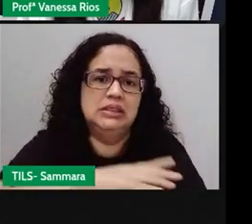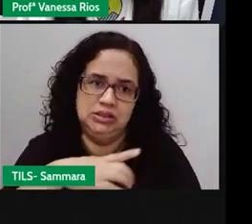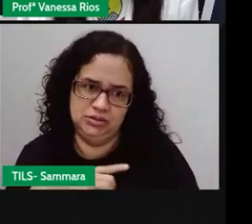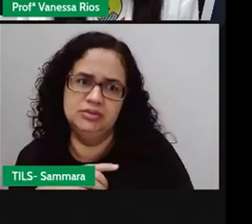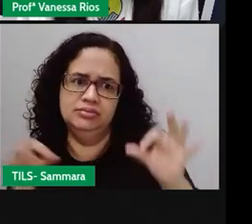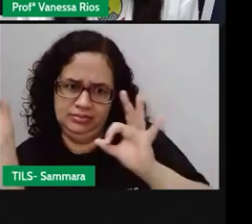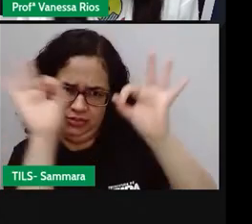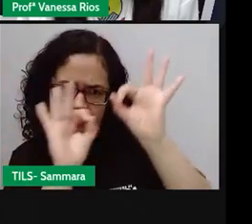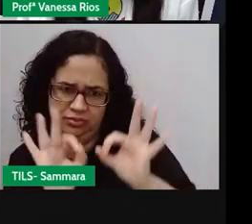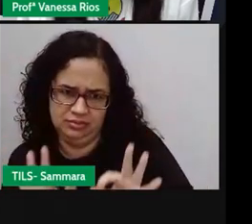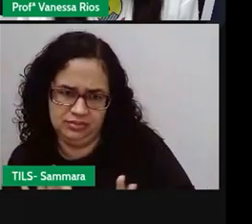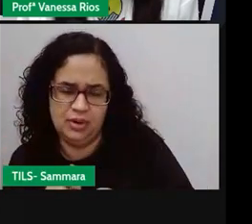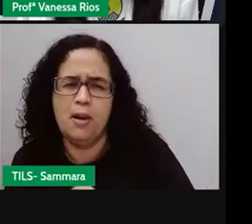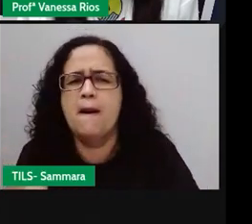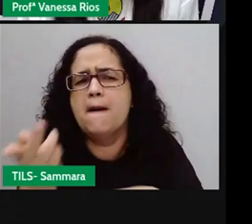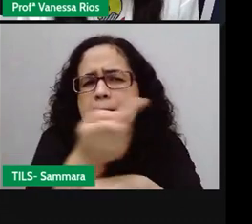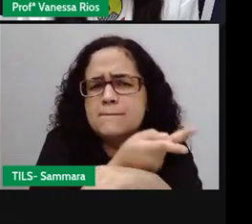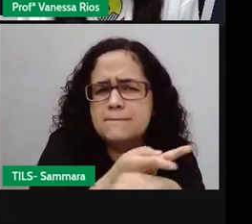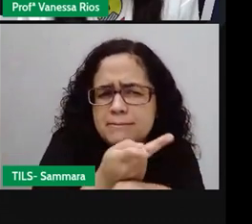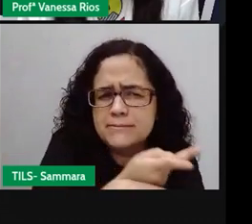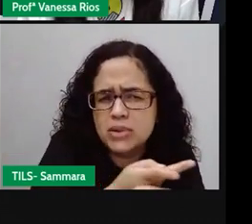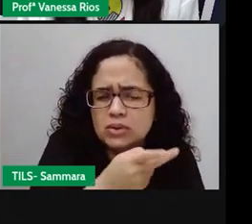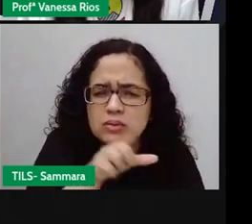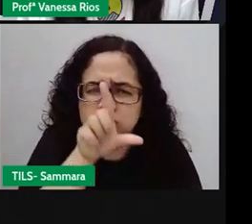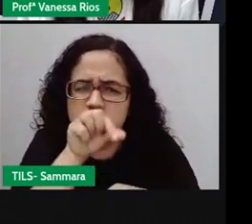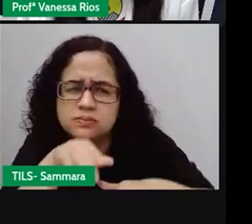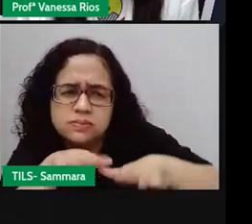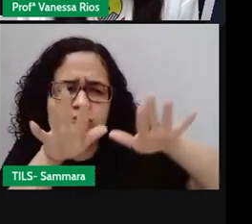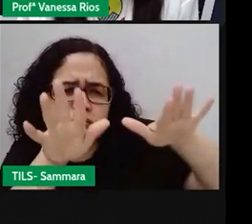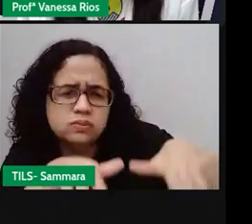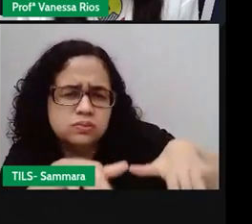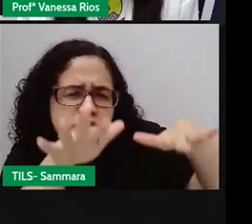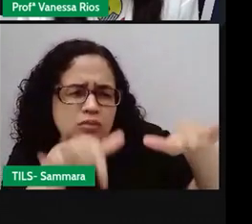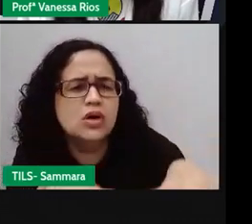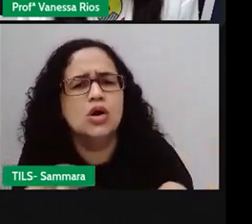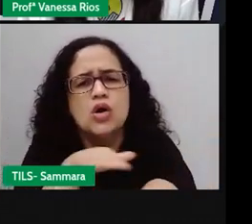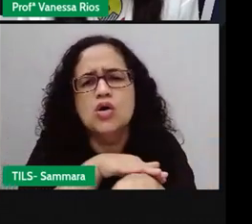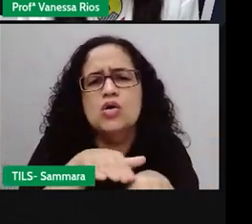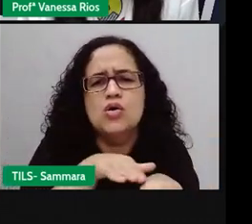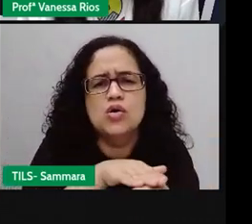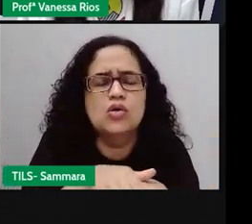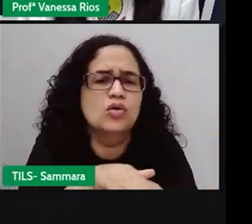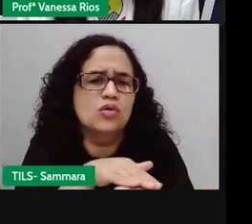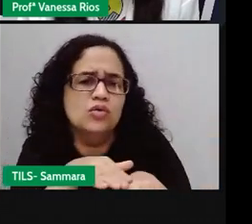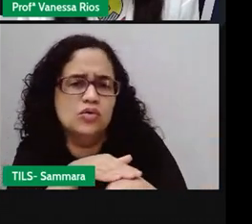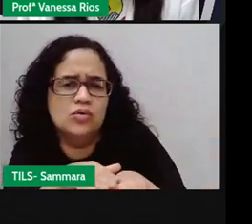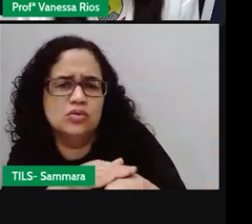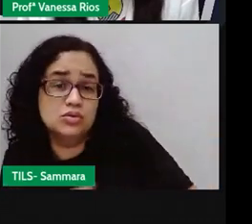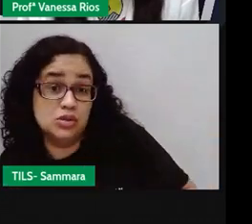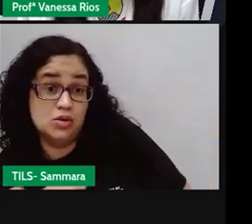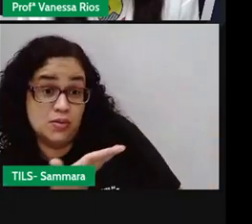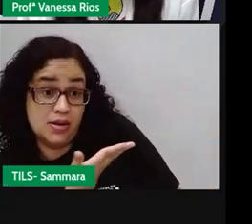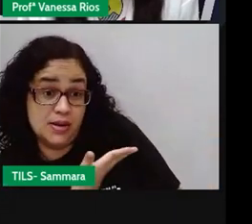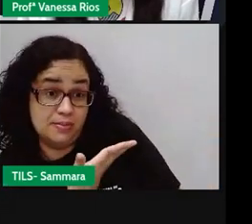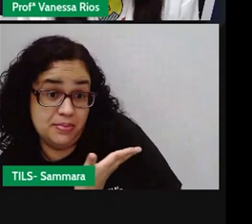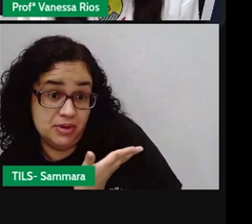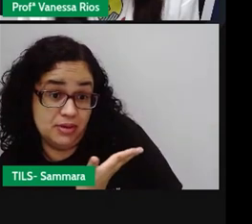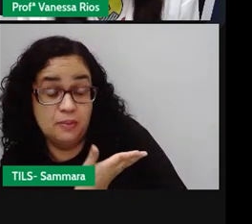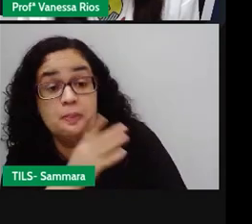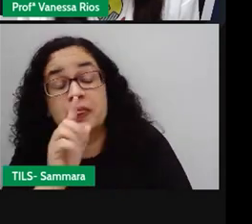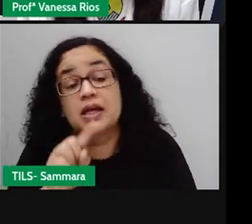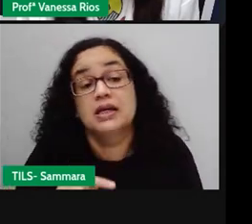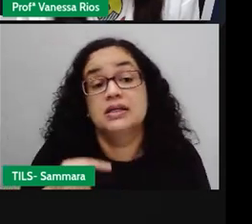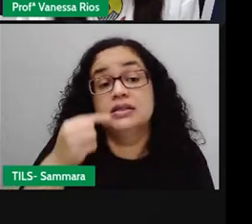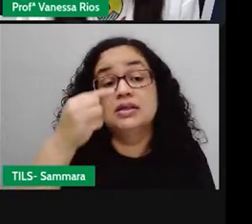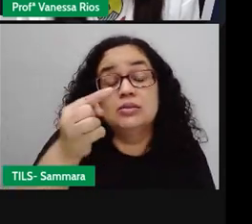O sapo tinha seu plano. Na véspera procurou o urubu e deu uma prosa boa, divertindo muito o